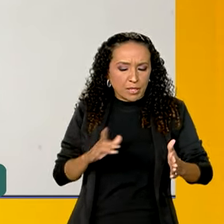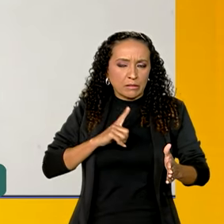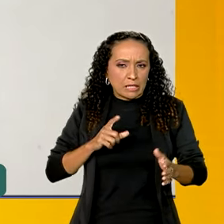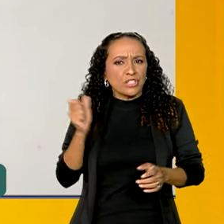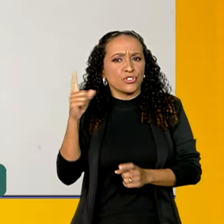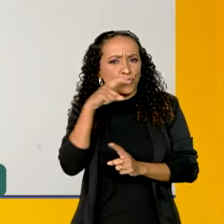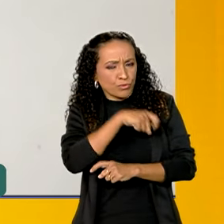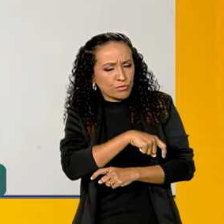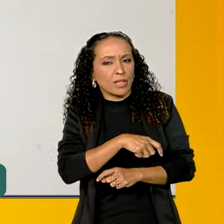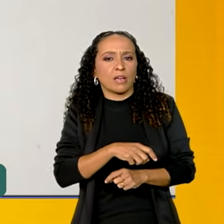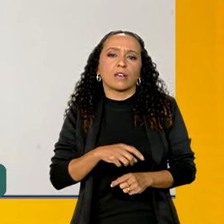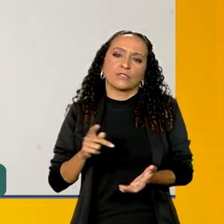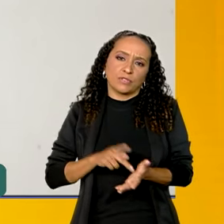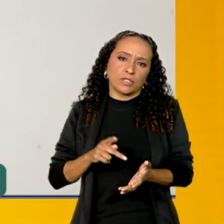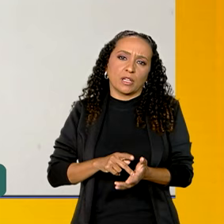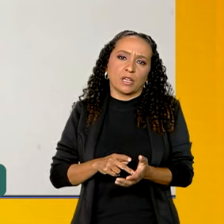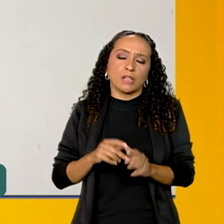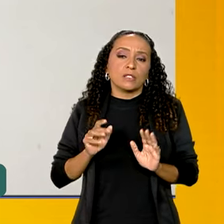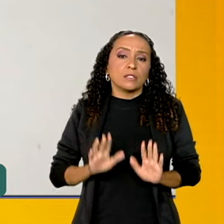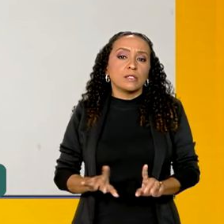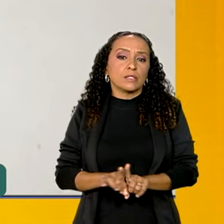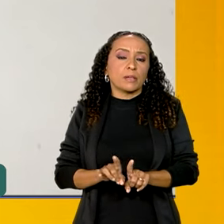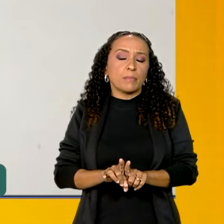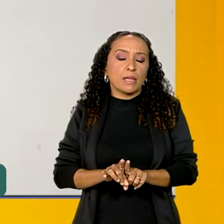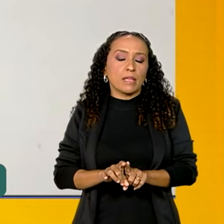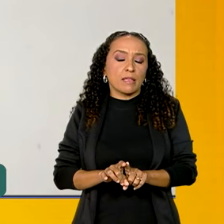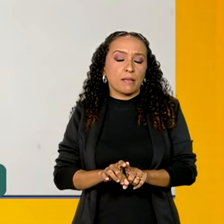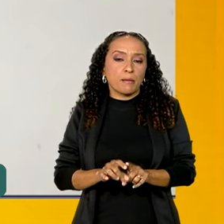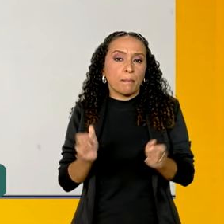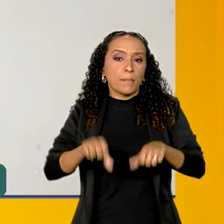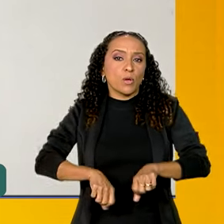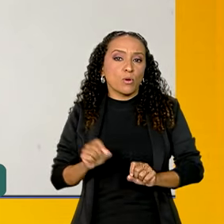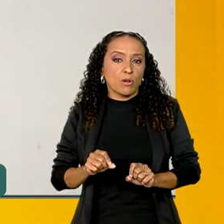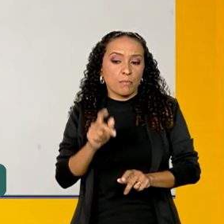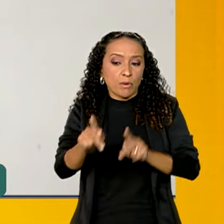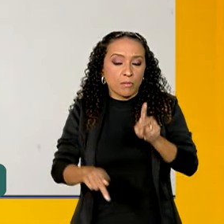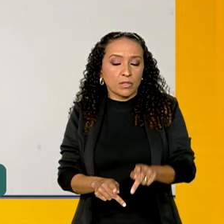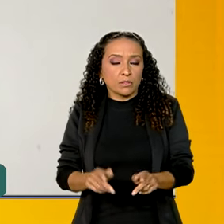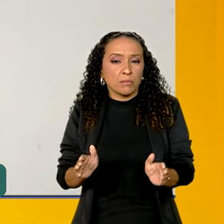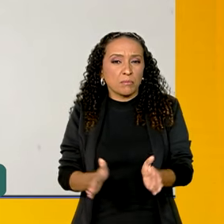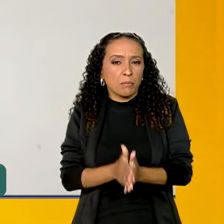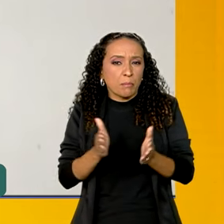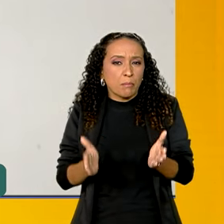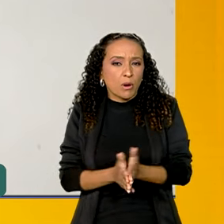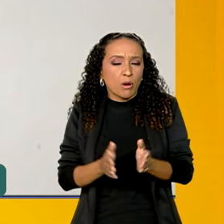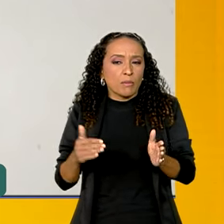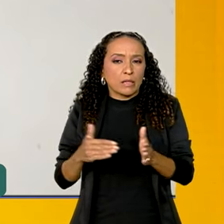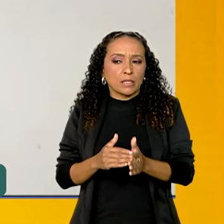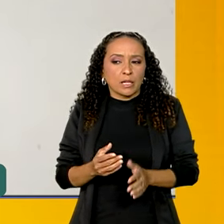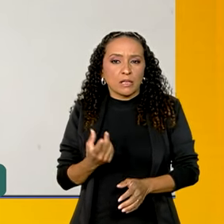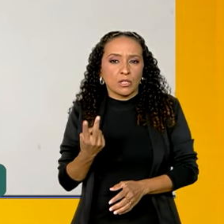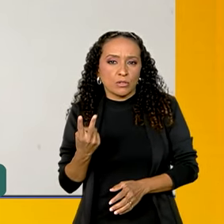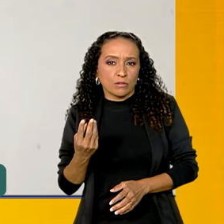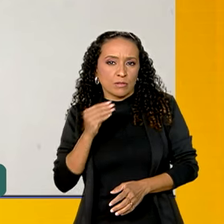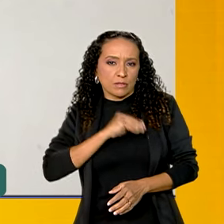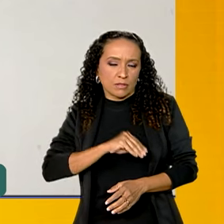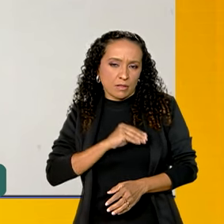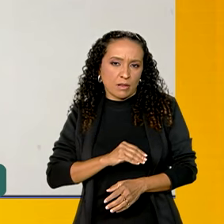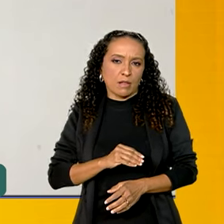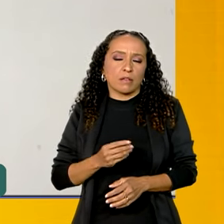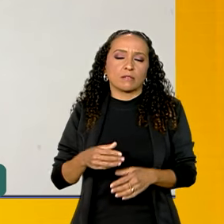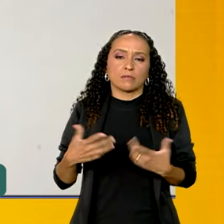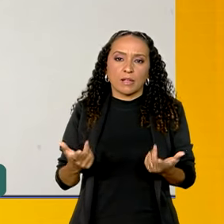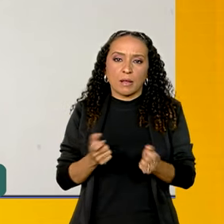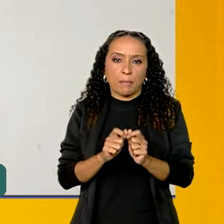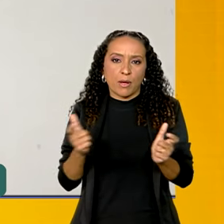muita dificuldade, sobretudo para a população de baixa renda, para a população que ganha até dois salários mínimos, que é a grande parte